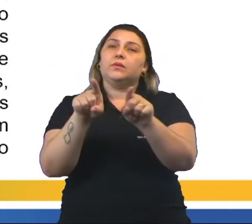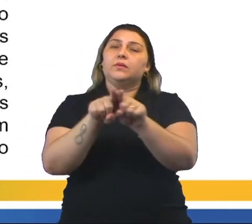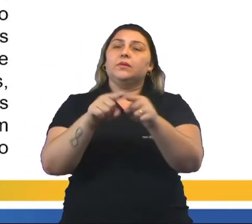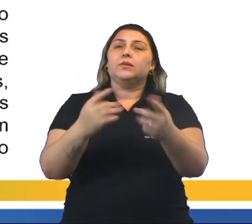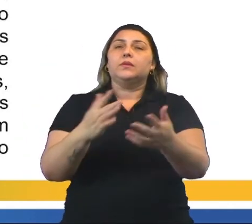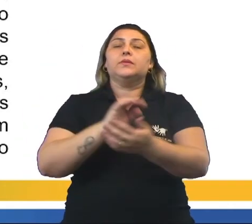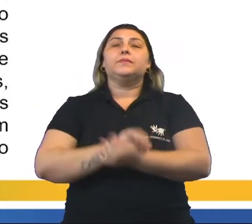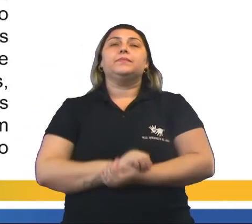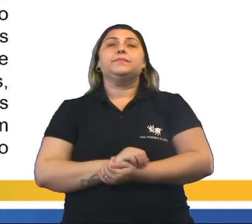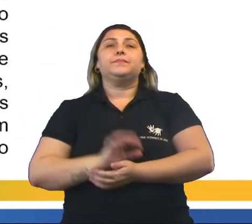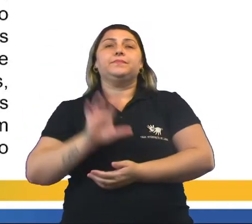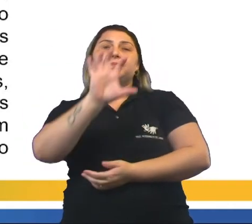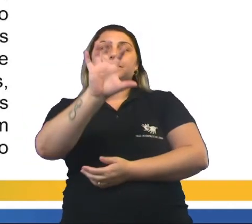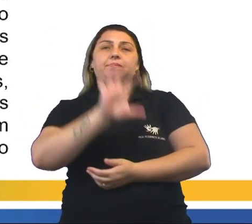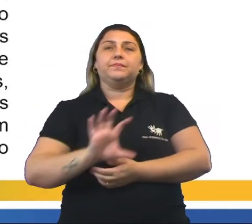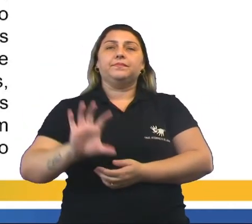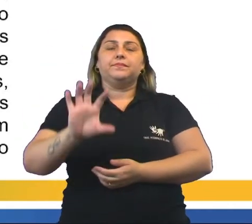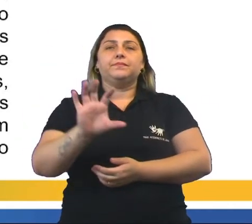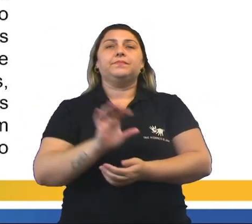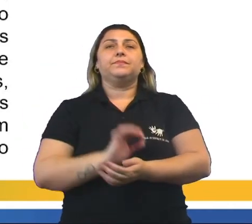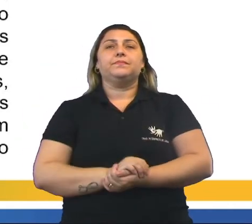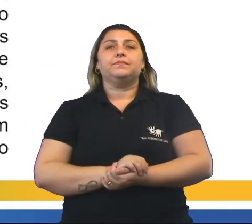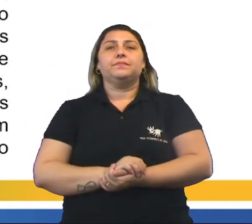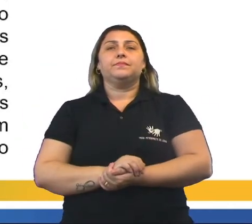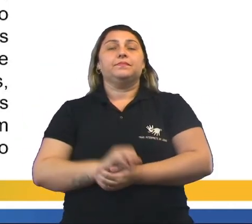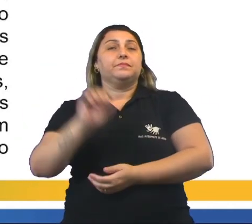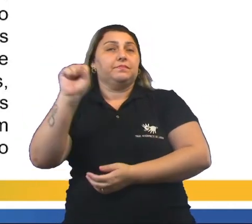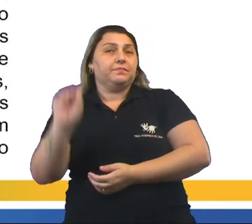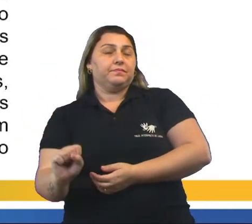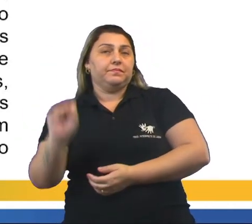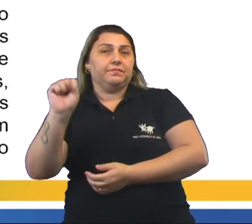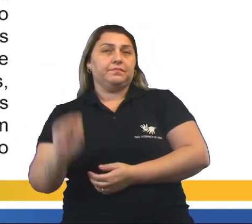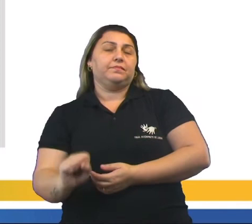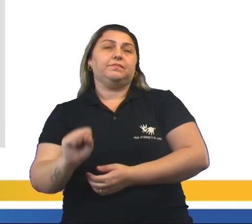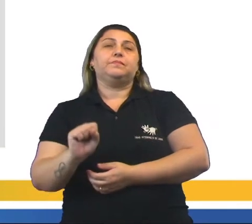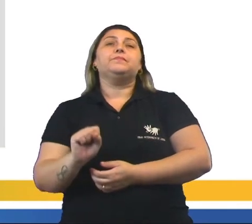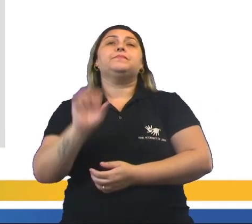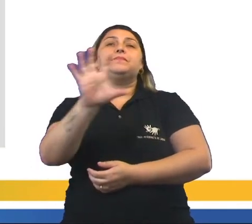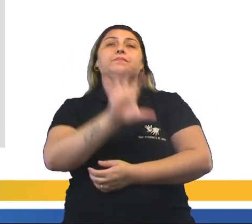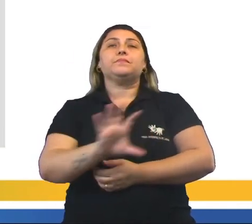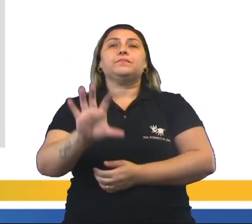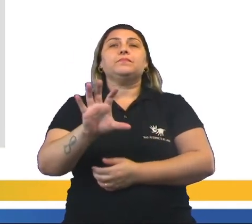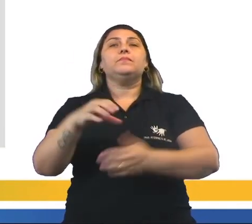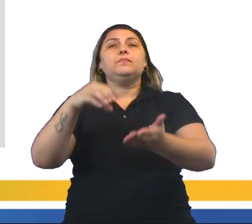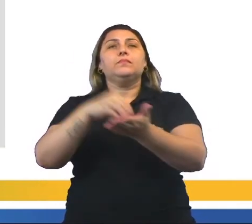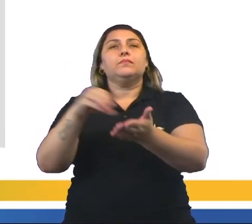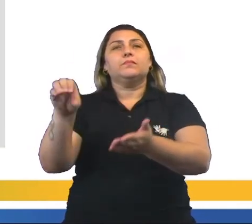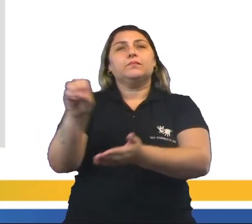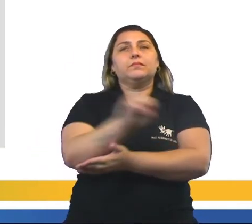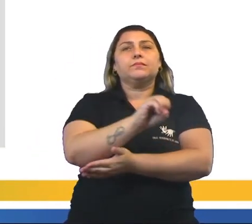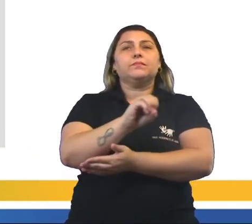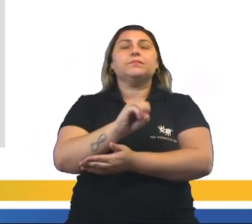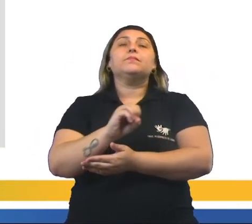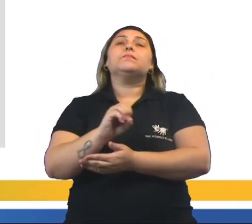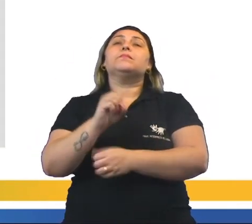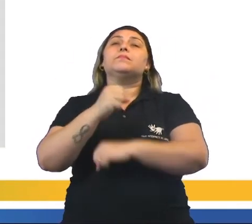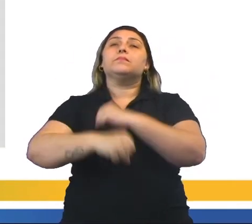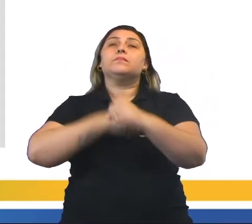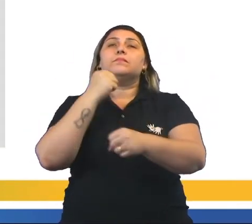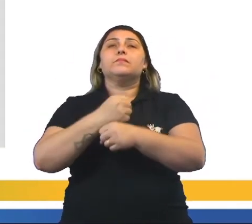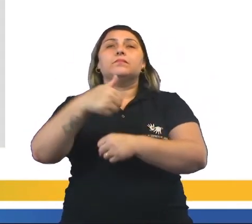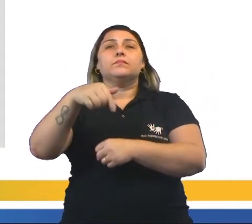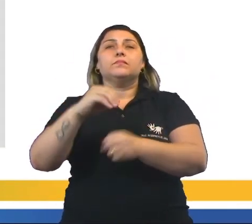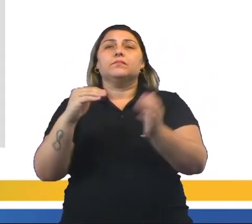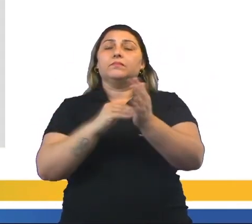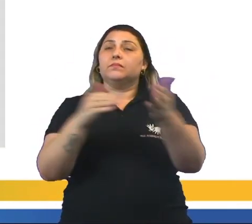da região sul em direção à região centro-oeste. E aí, nas décadas de 70